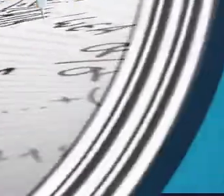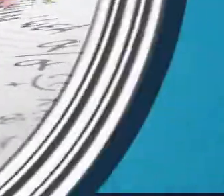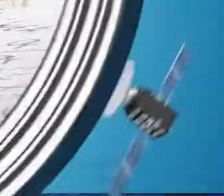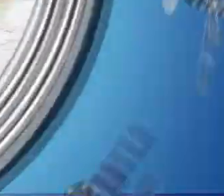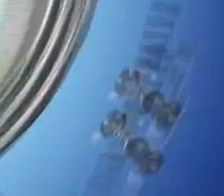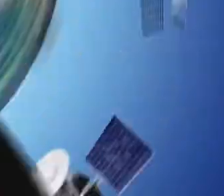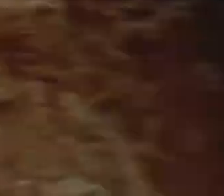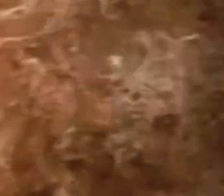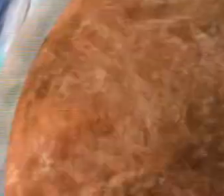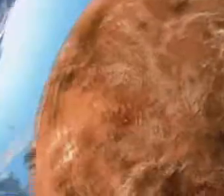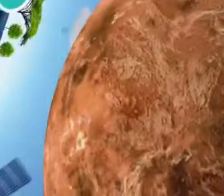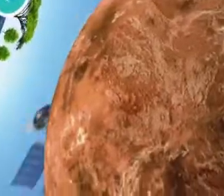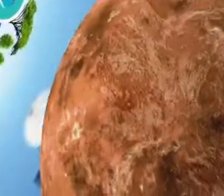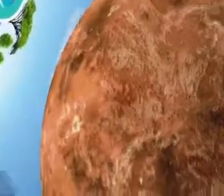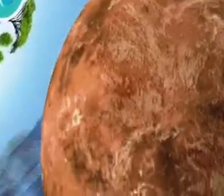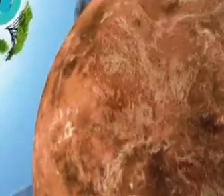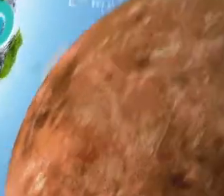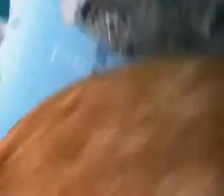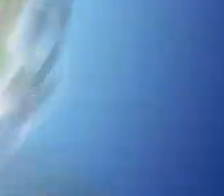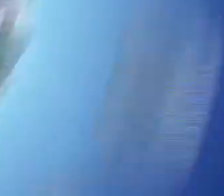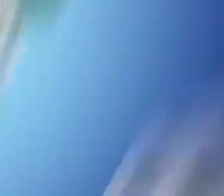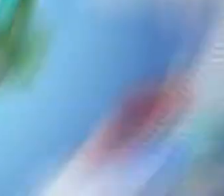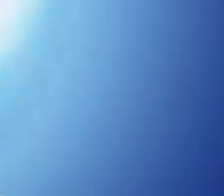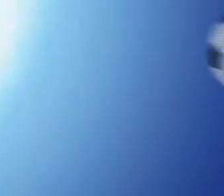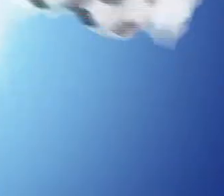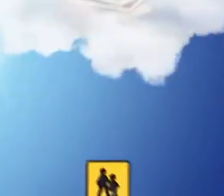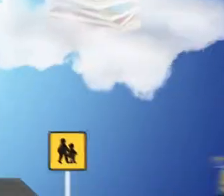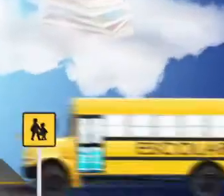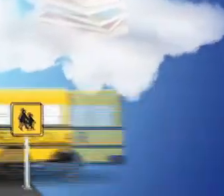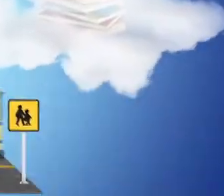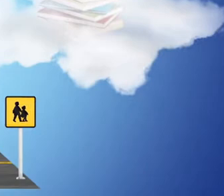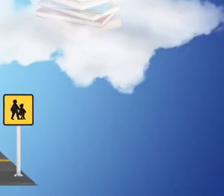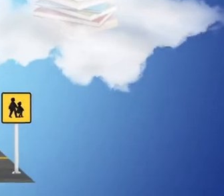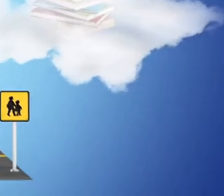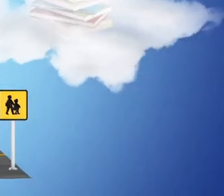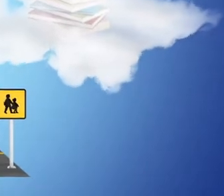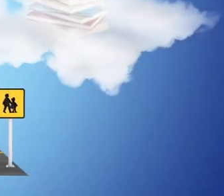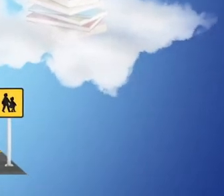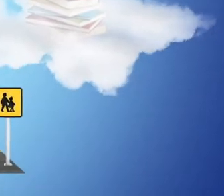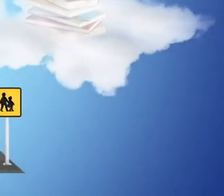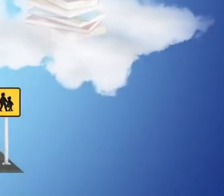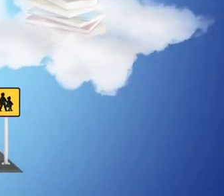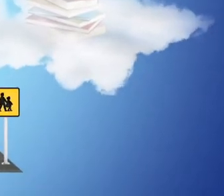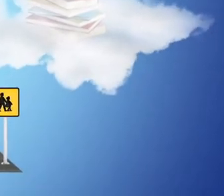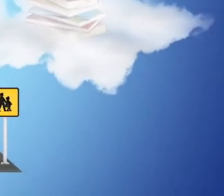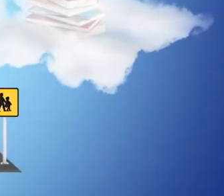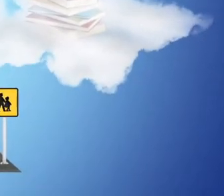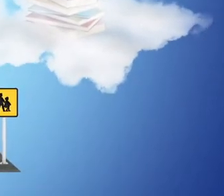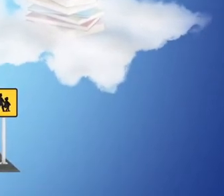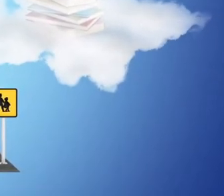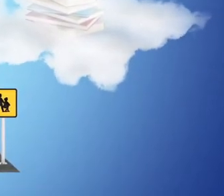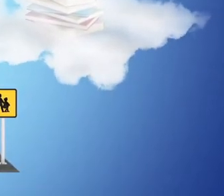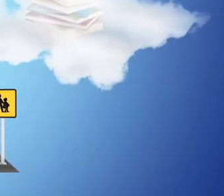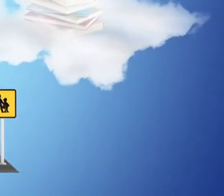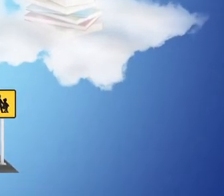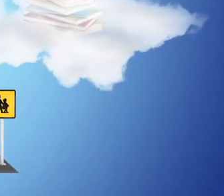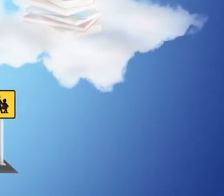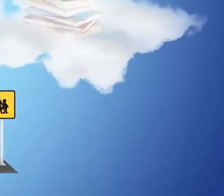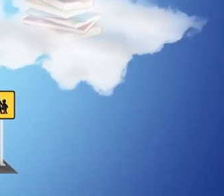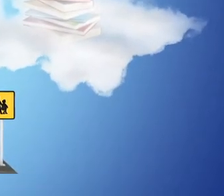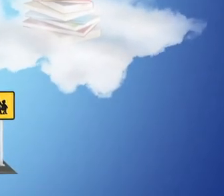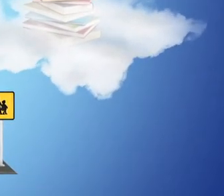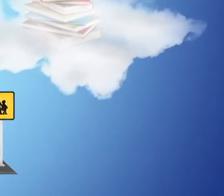Transcrição e Legendas por